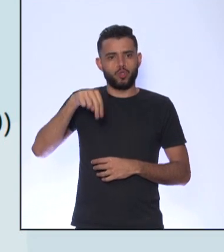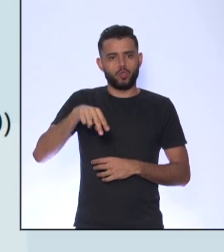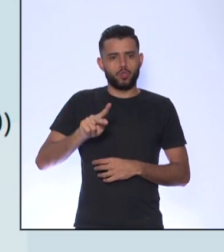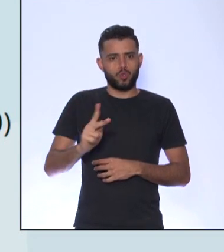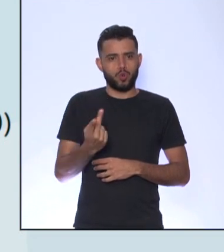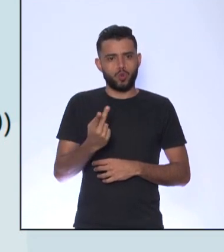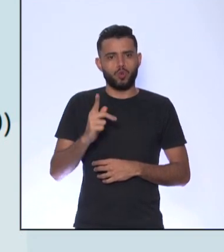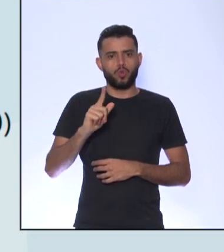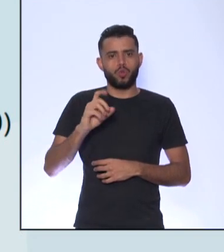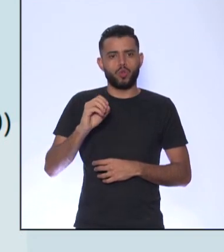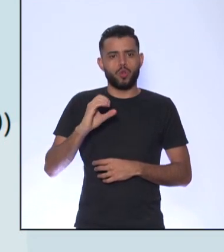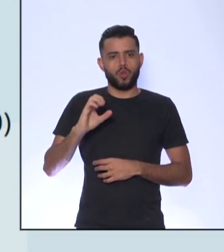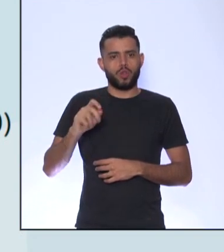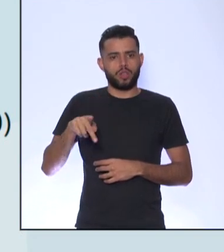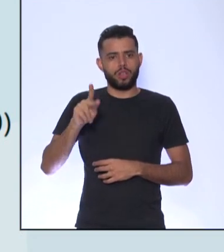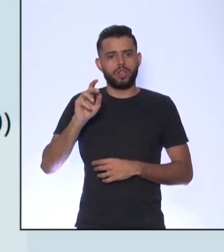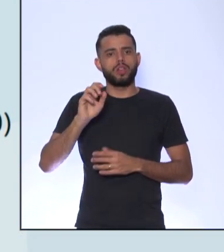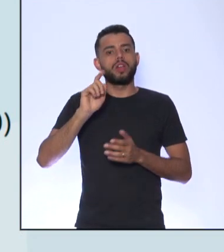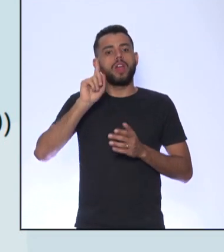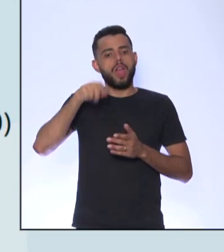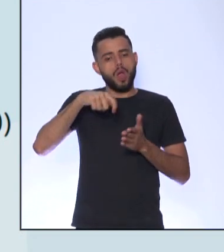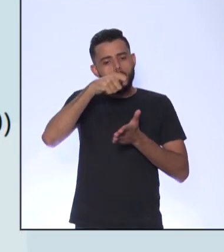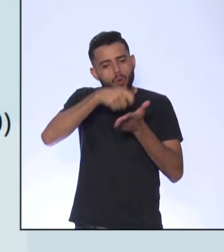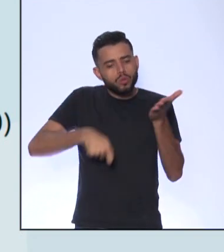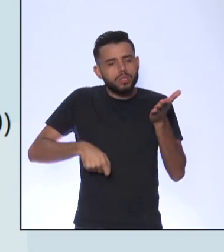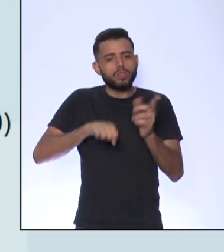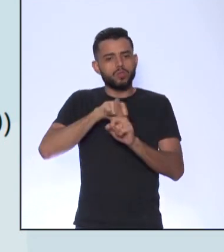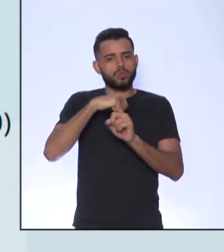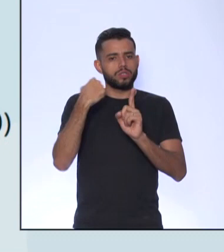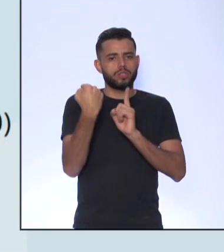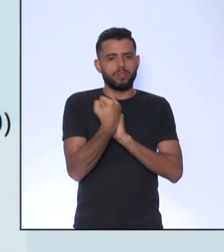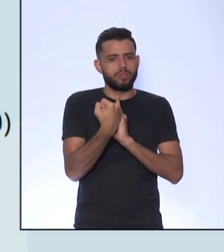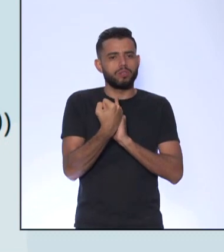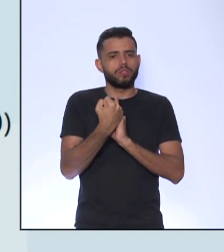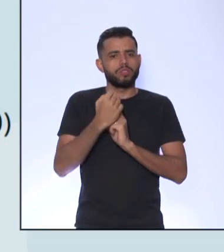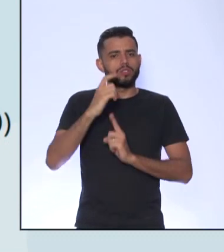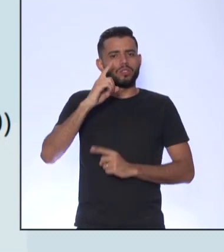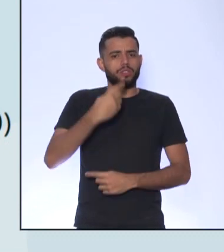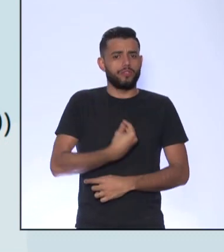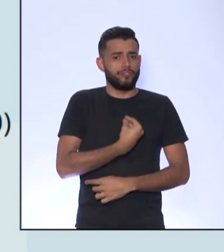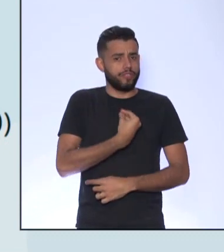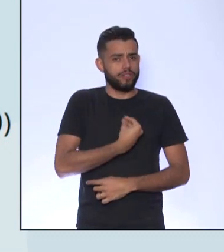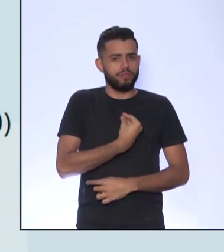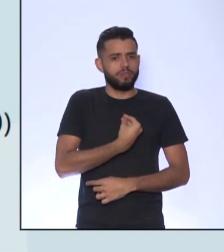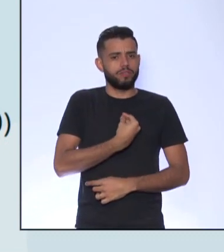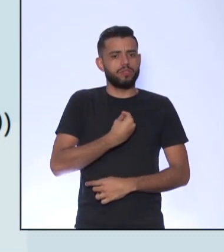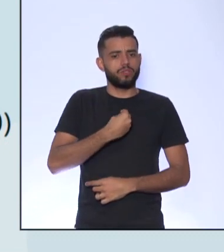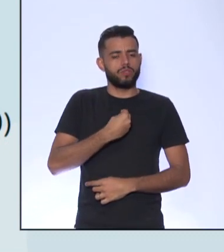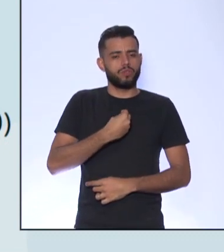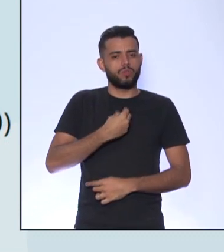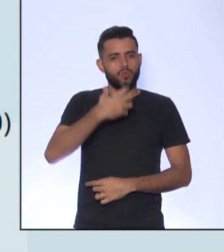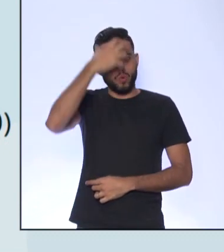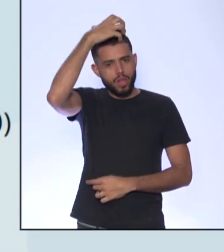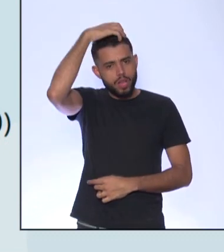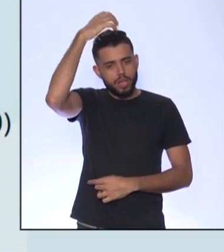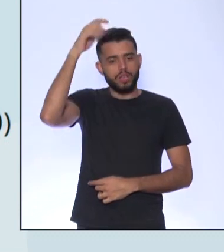dele Do direito divino Do rei Ele é conhecido Como pai do liberalismo